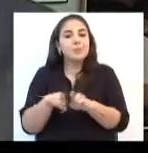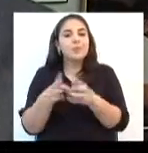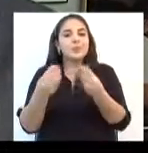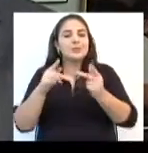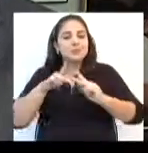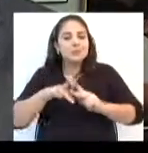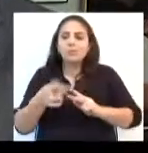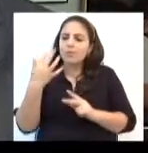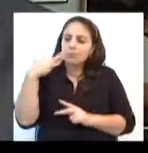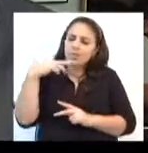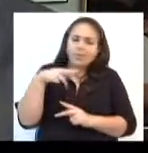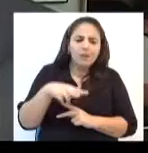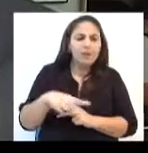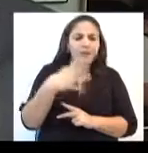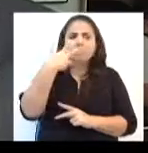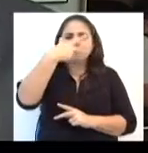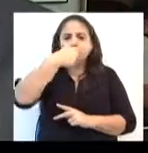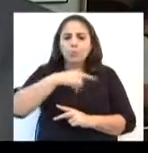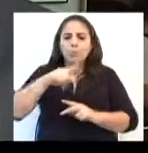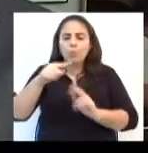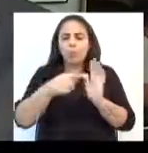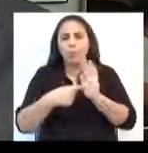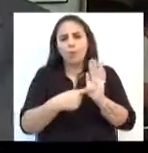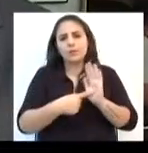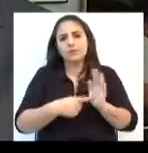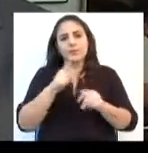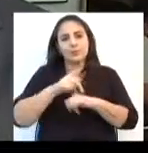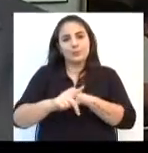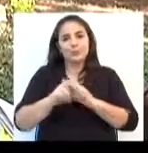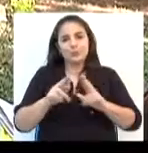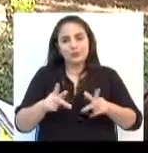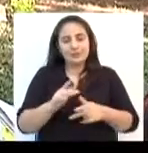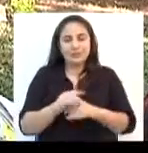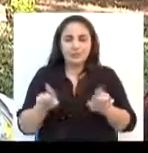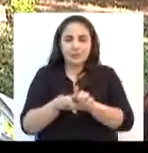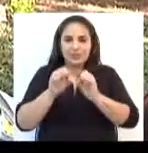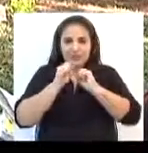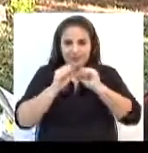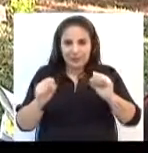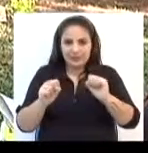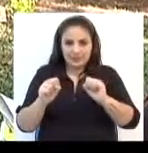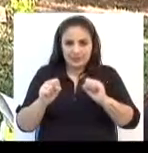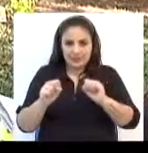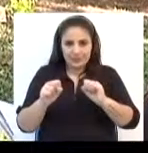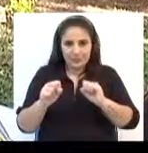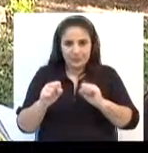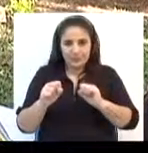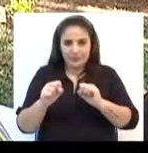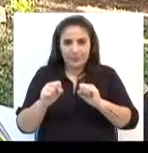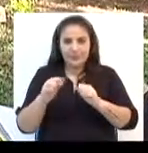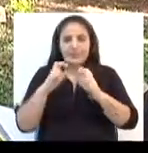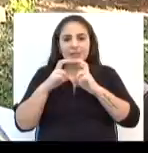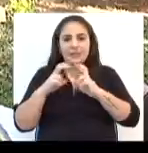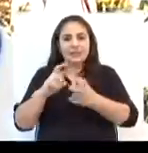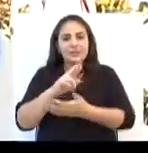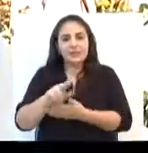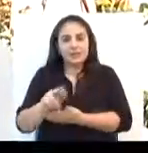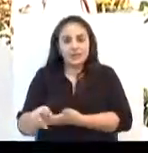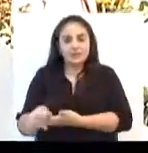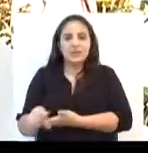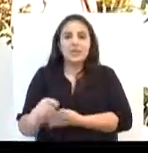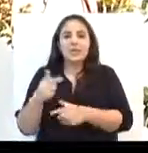de muitas pessoas que vêm de fora, mostrando que Passo Fundo pode ser diferente. O secretário de Transportes e Serviços Gerais